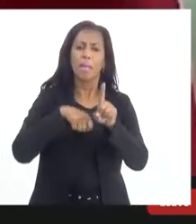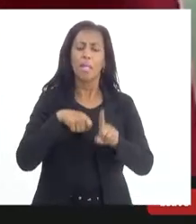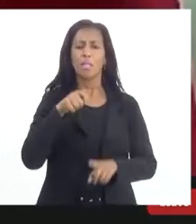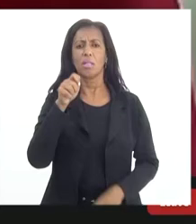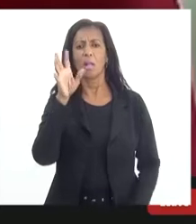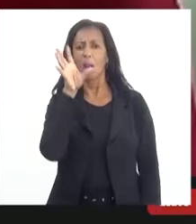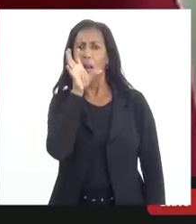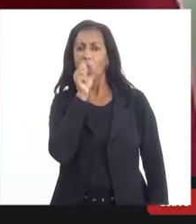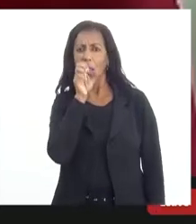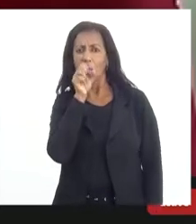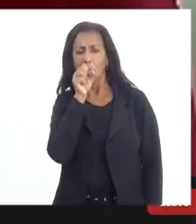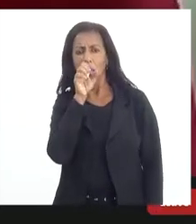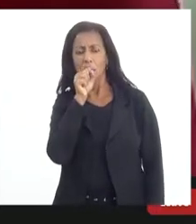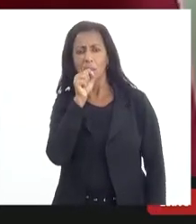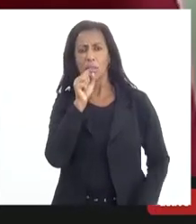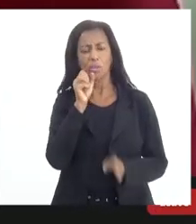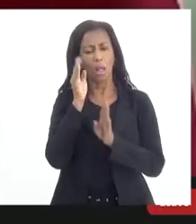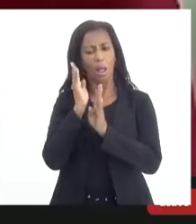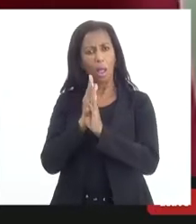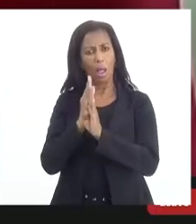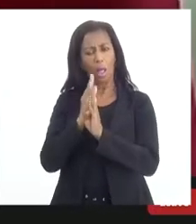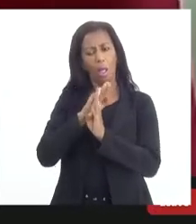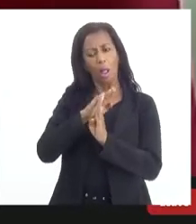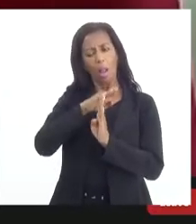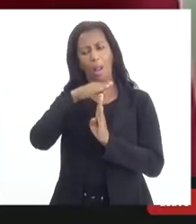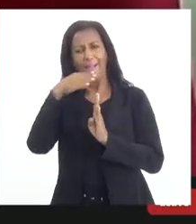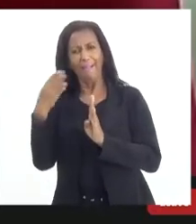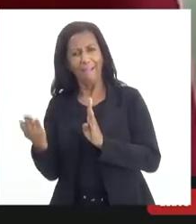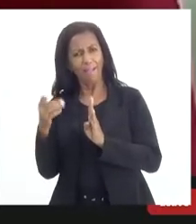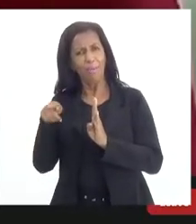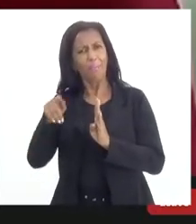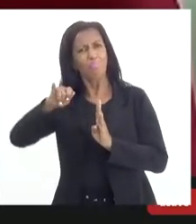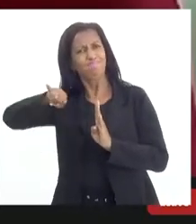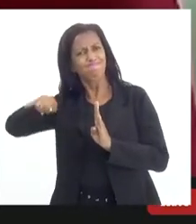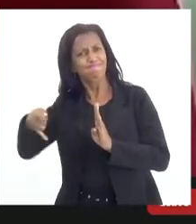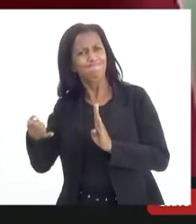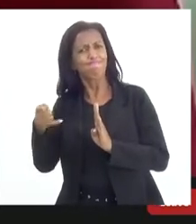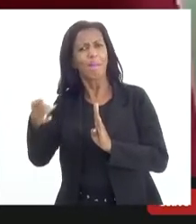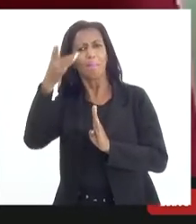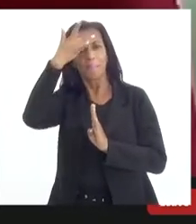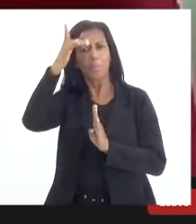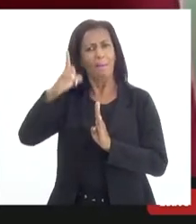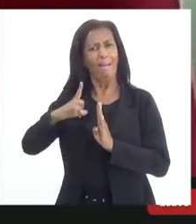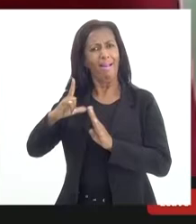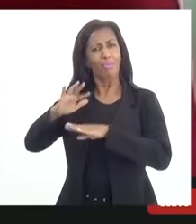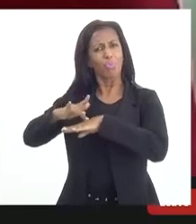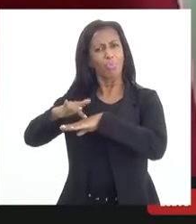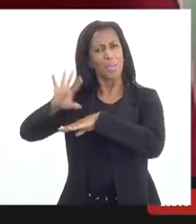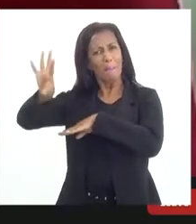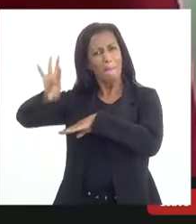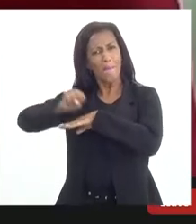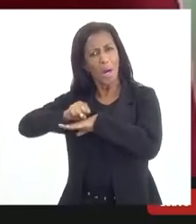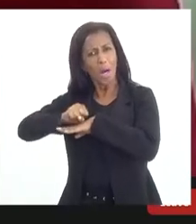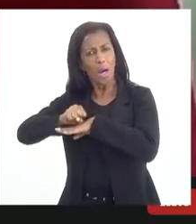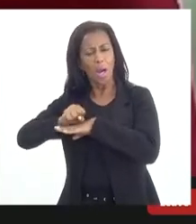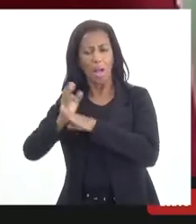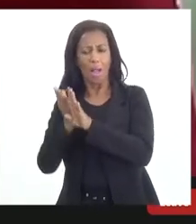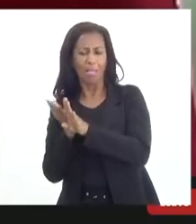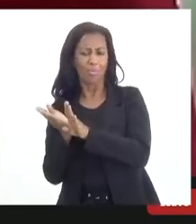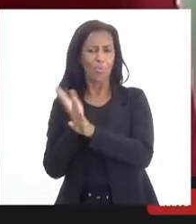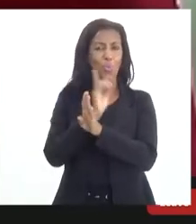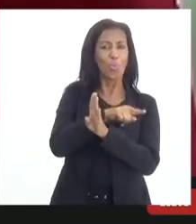há uma, de um lado, a única esperança para o portador da doença e, do outro lado, um